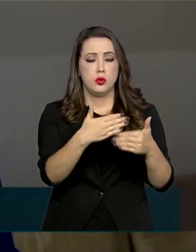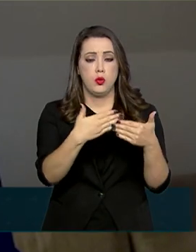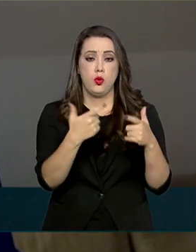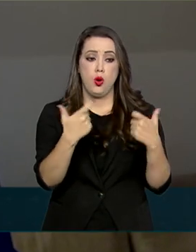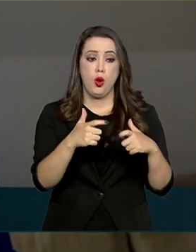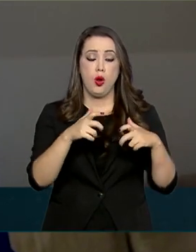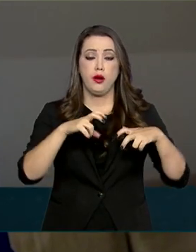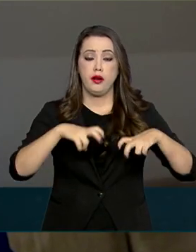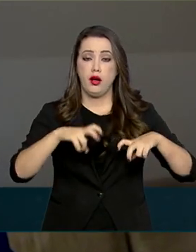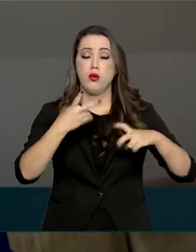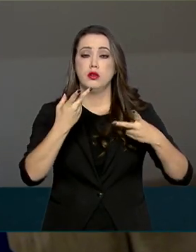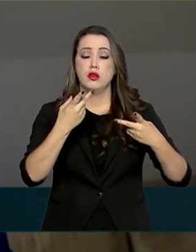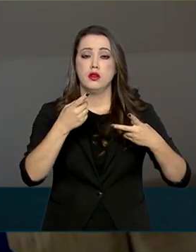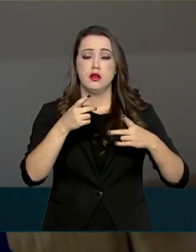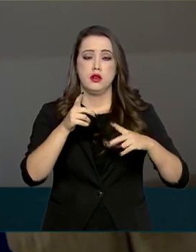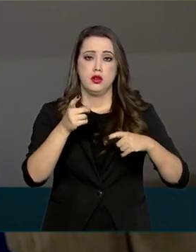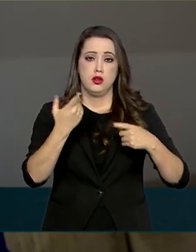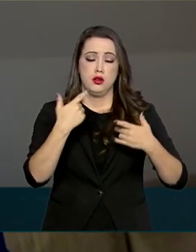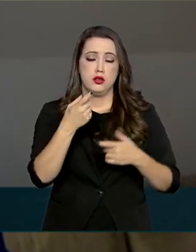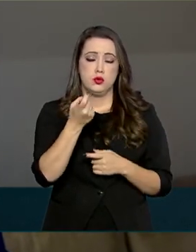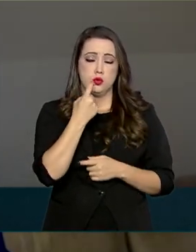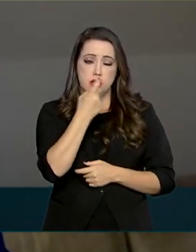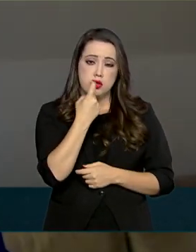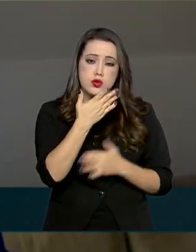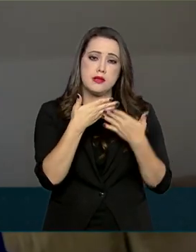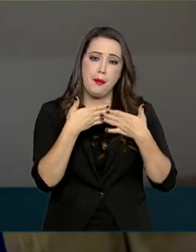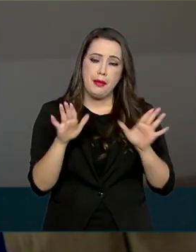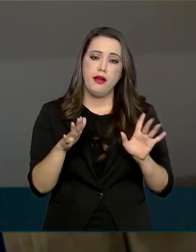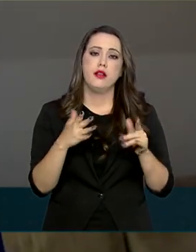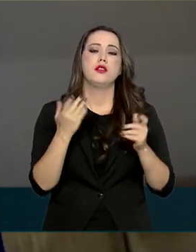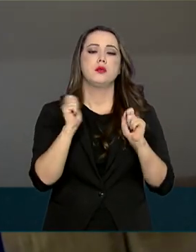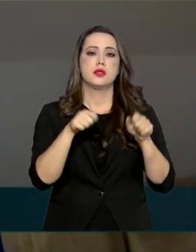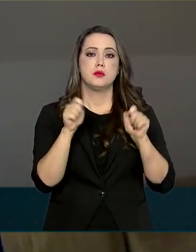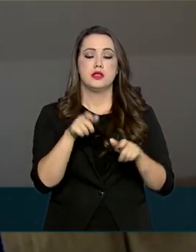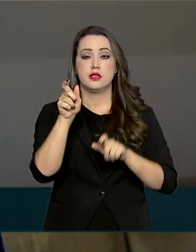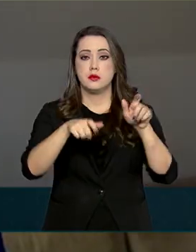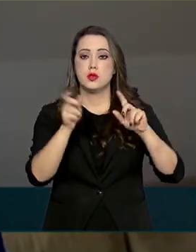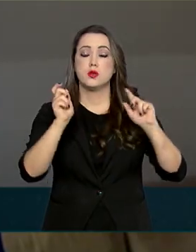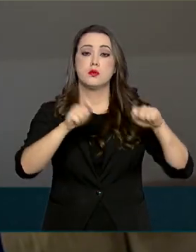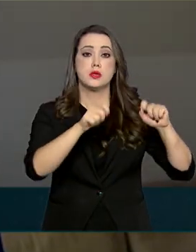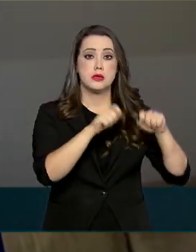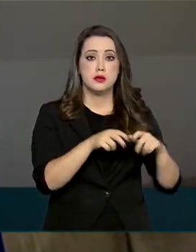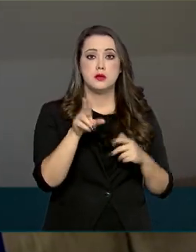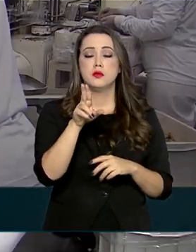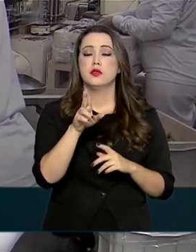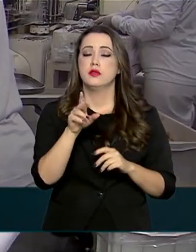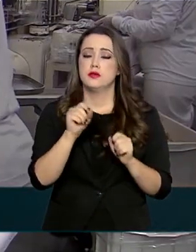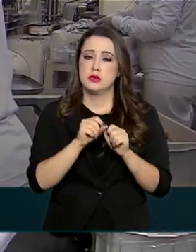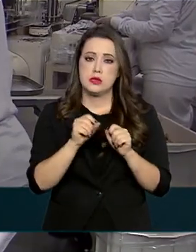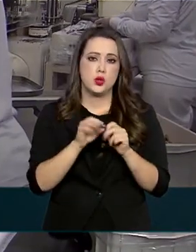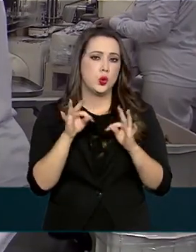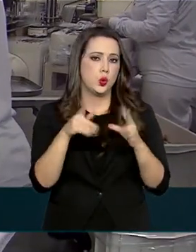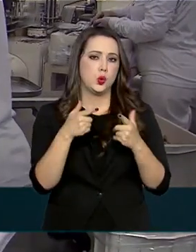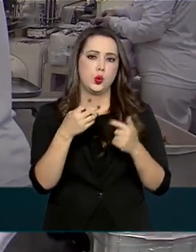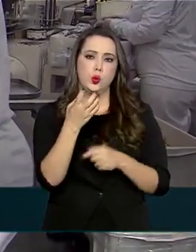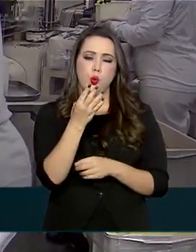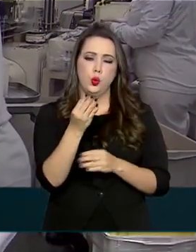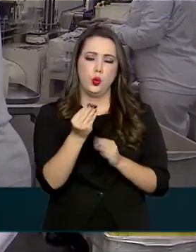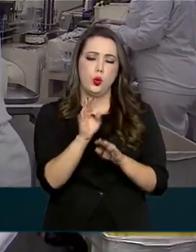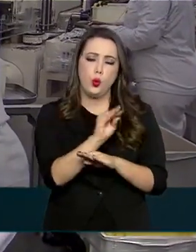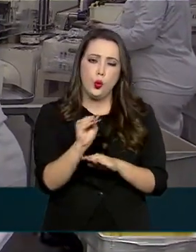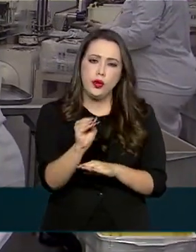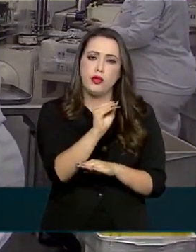e ainda possibilitar que mais pacientes consigam realizar os tratamentos odontológicos necessários. Desde abril,